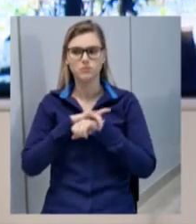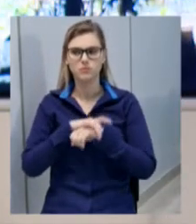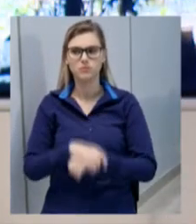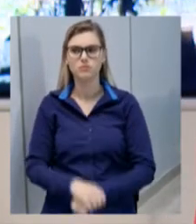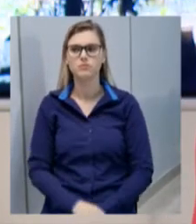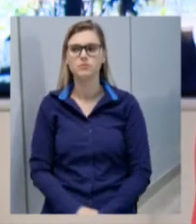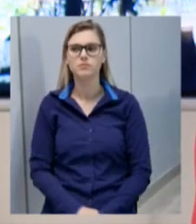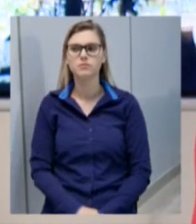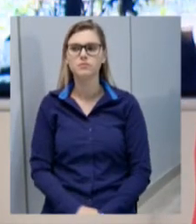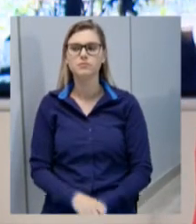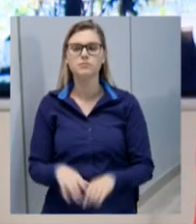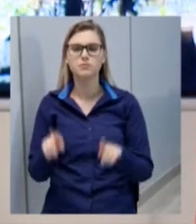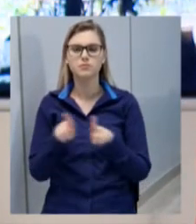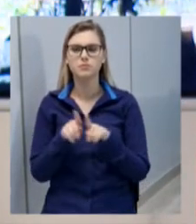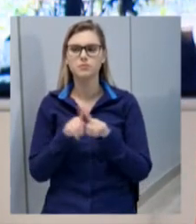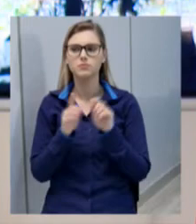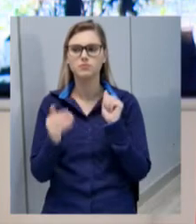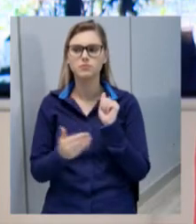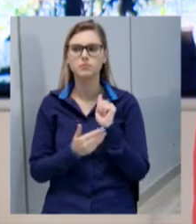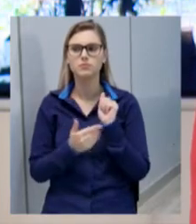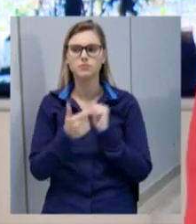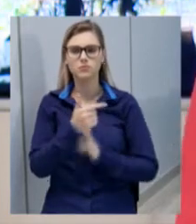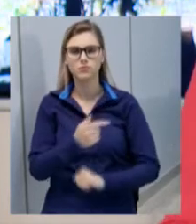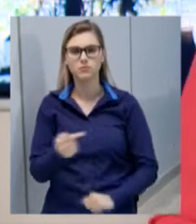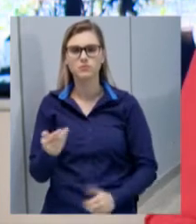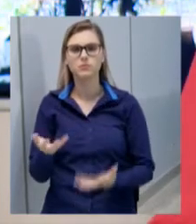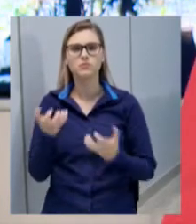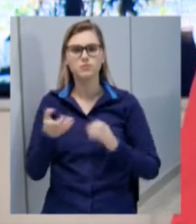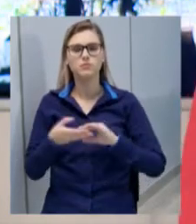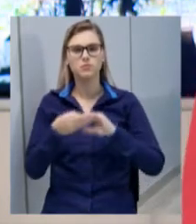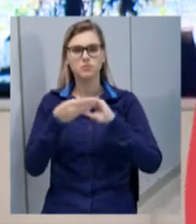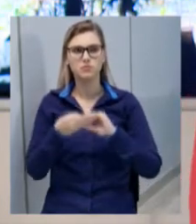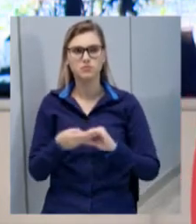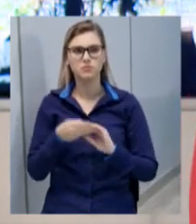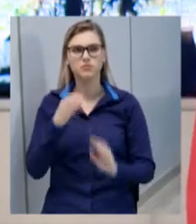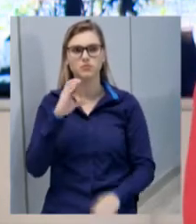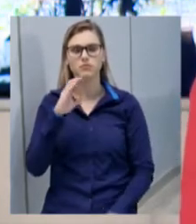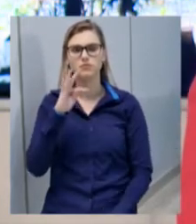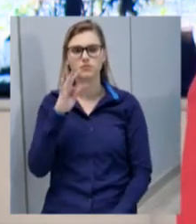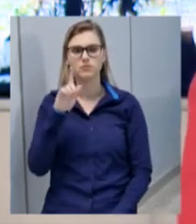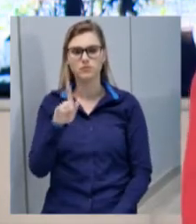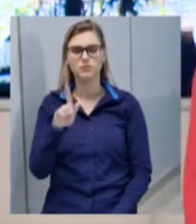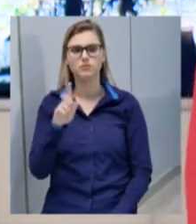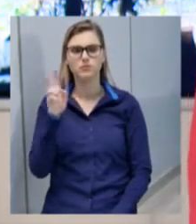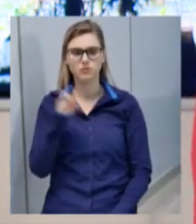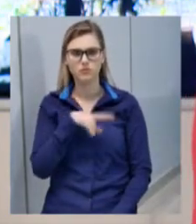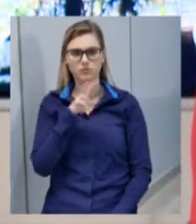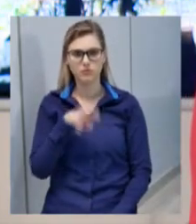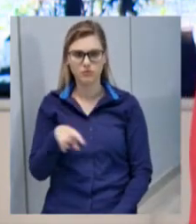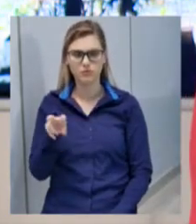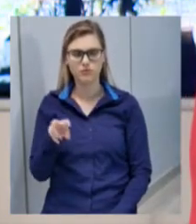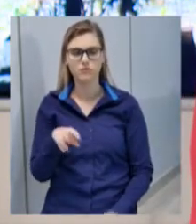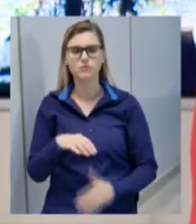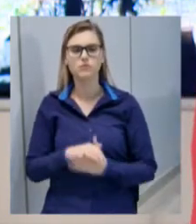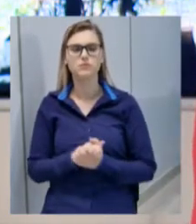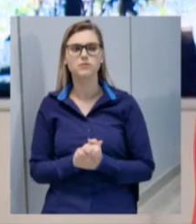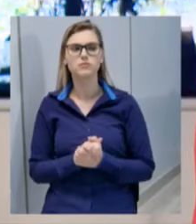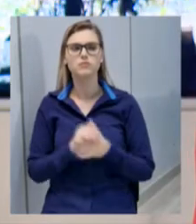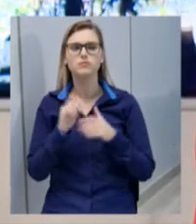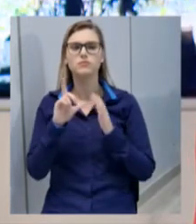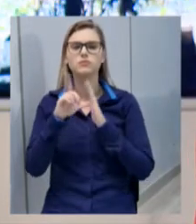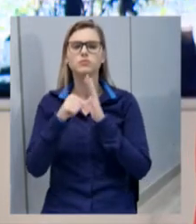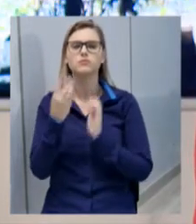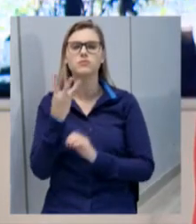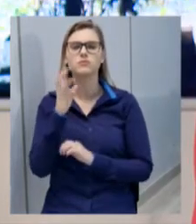Também, nesta última semana, quero parabenizar o CTG Espelho da Tradição de Xancherê, onde, depois de